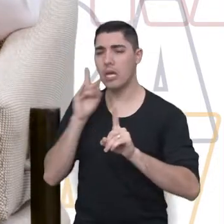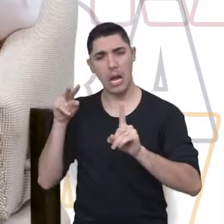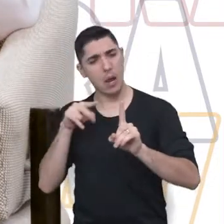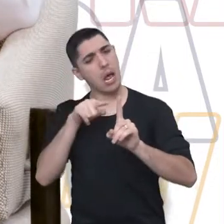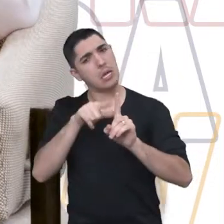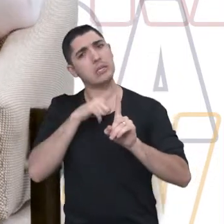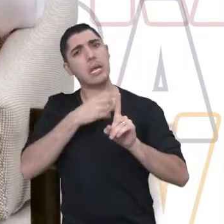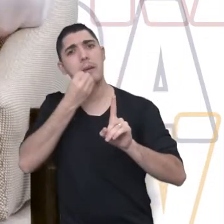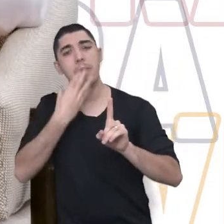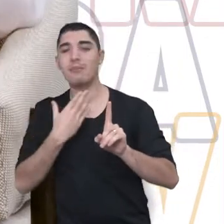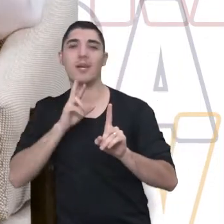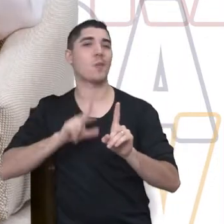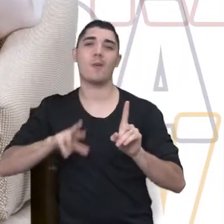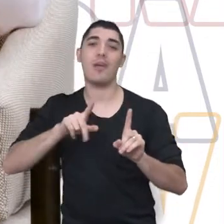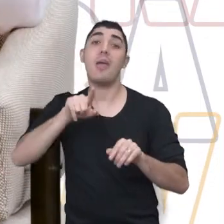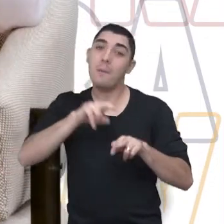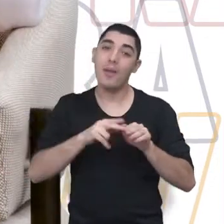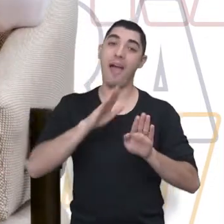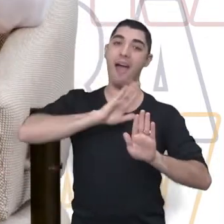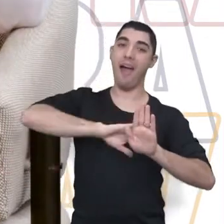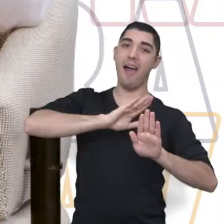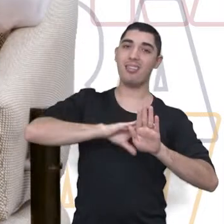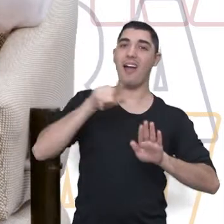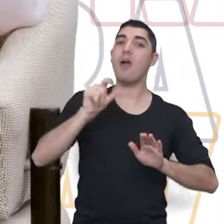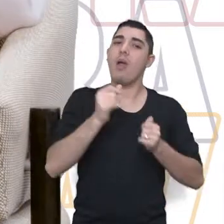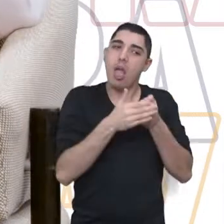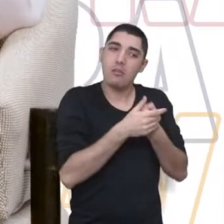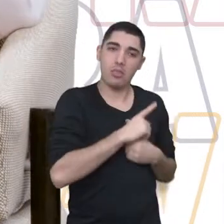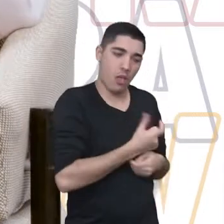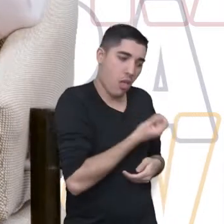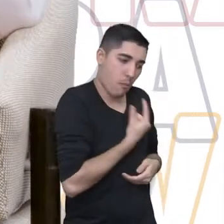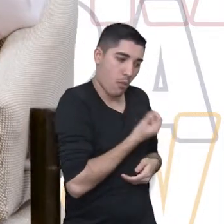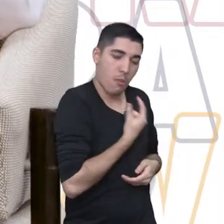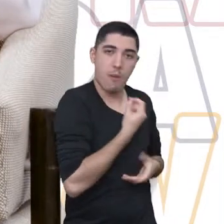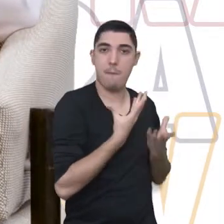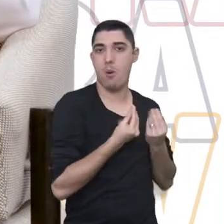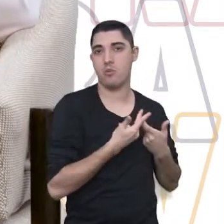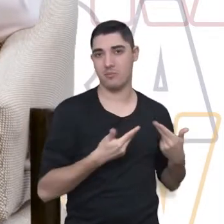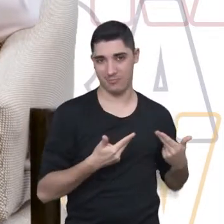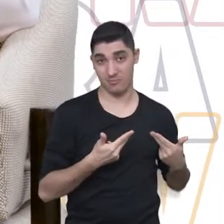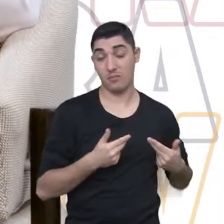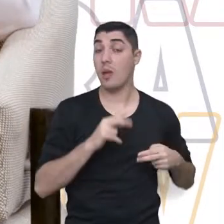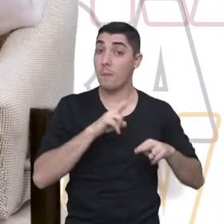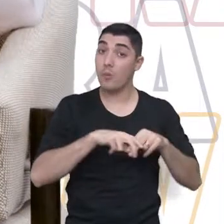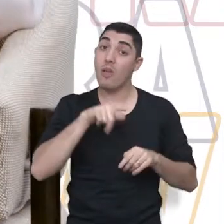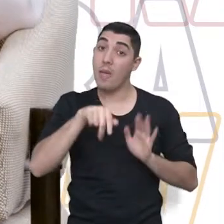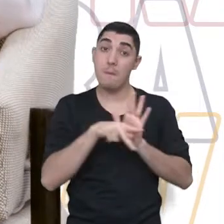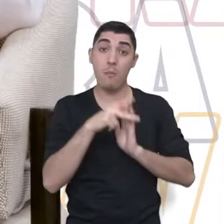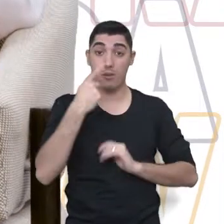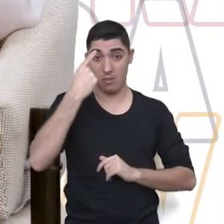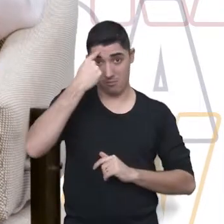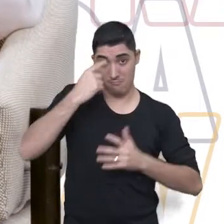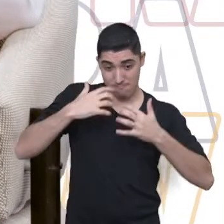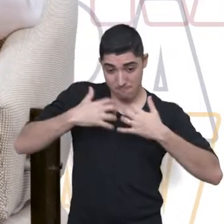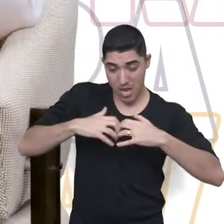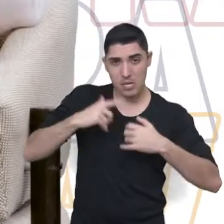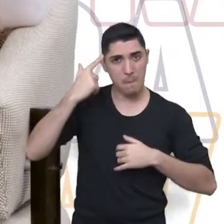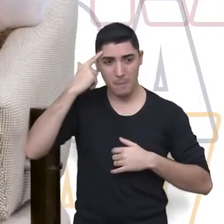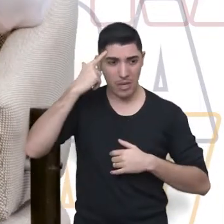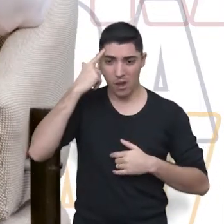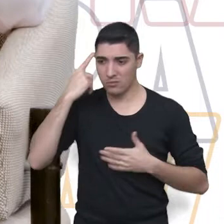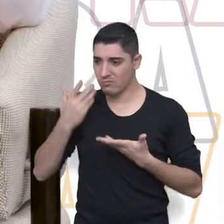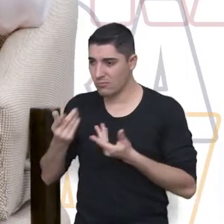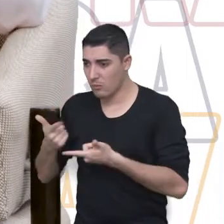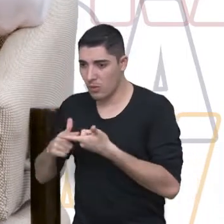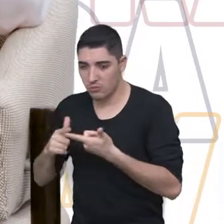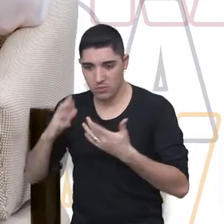estava anestesiada. Assim, como entorpecida. Que isso, na verdade, é um recurso da nossa mente. Para